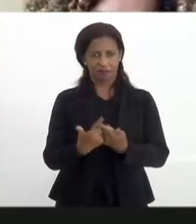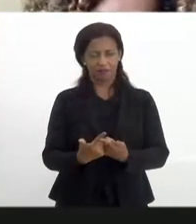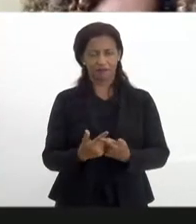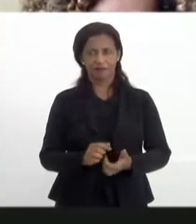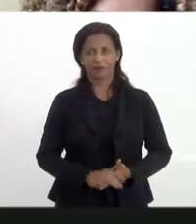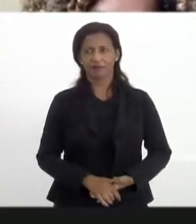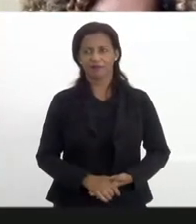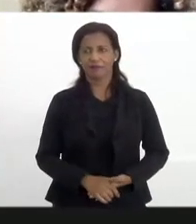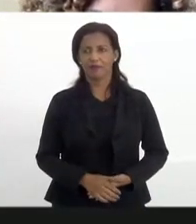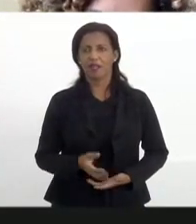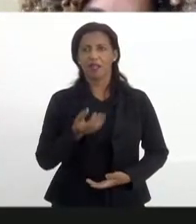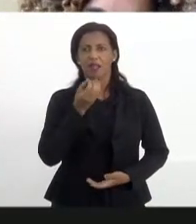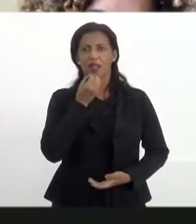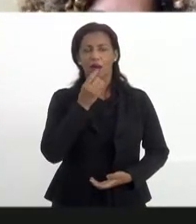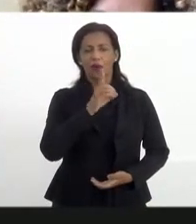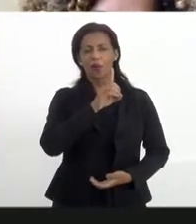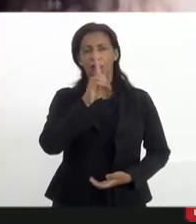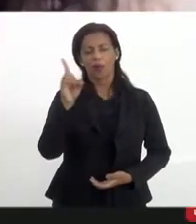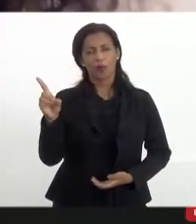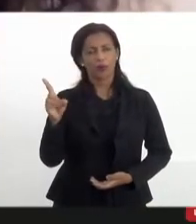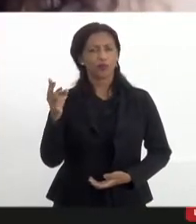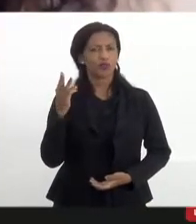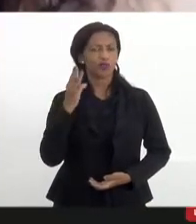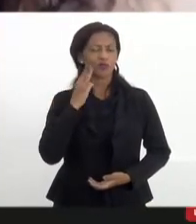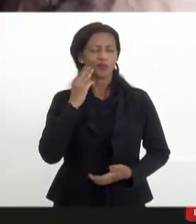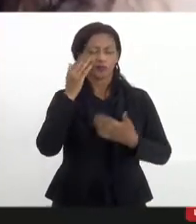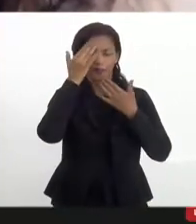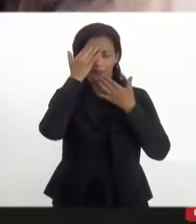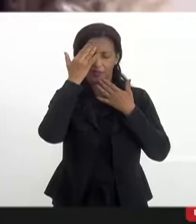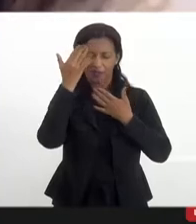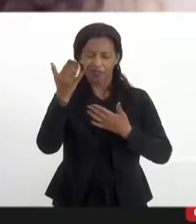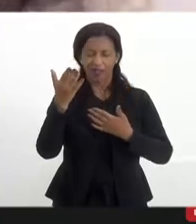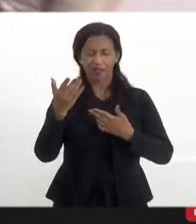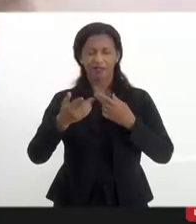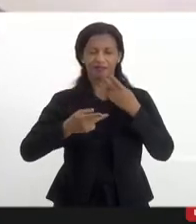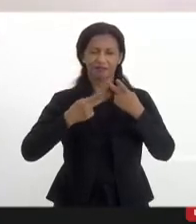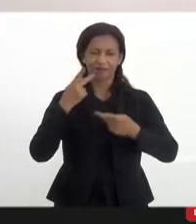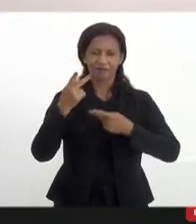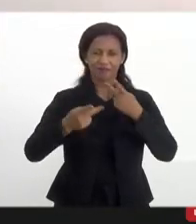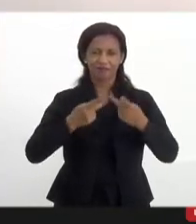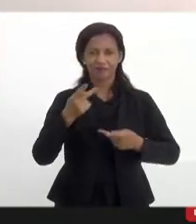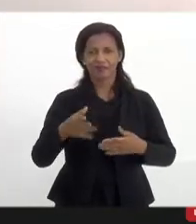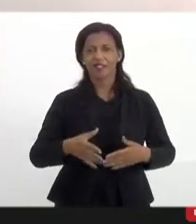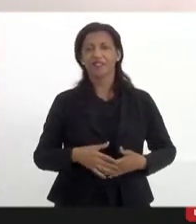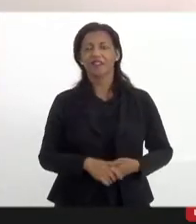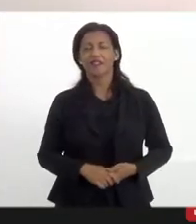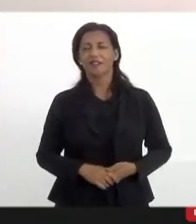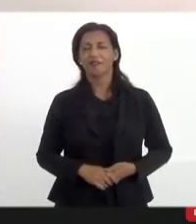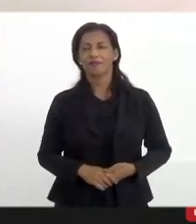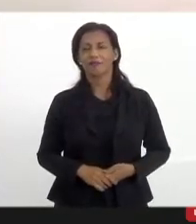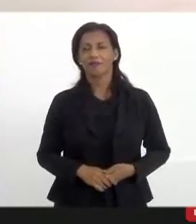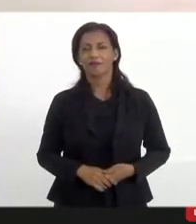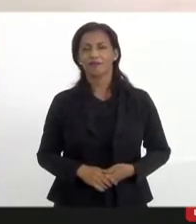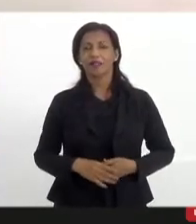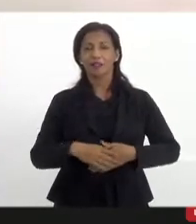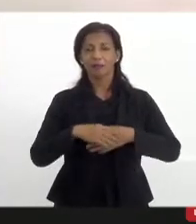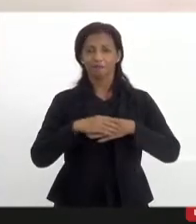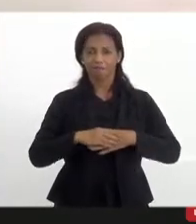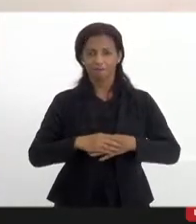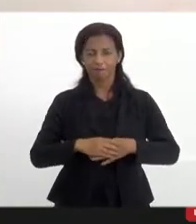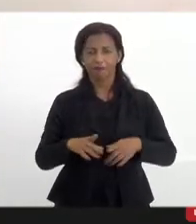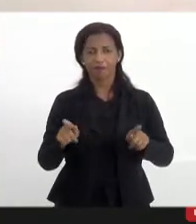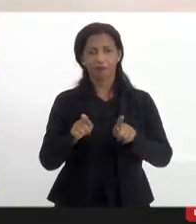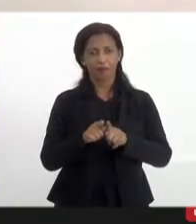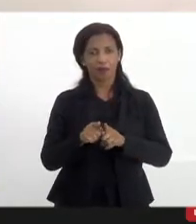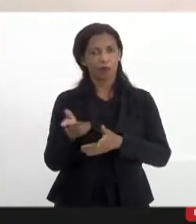Bom dia, Valdeque. Obrigada pelas palavras e saúdo também aqui a todos os participantes, a